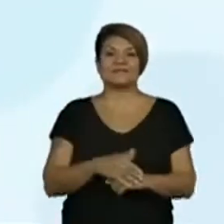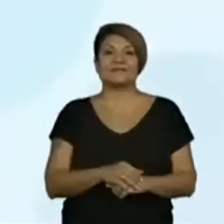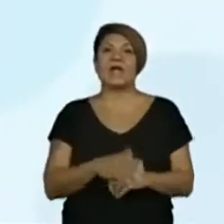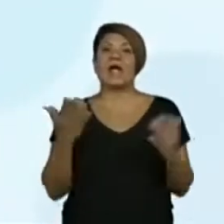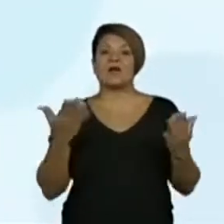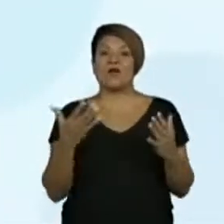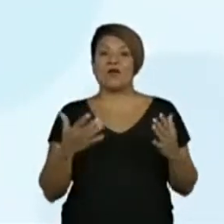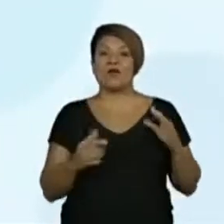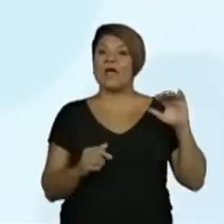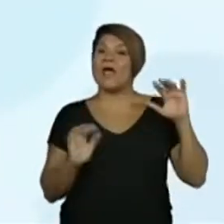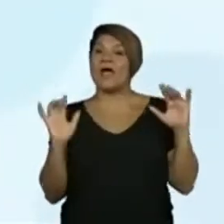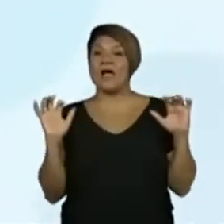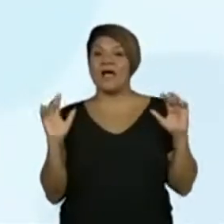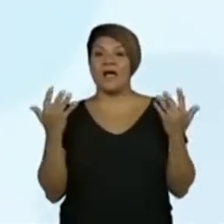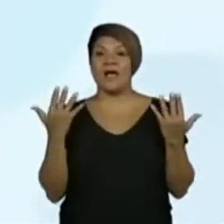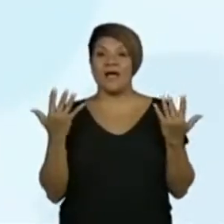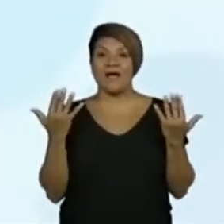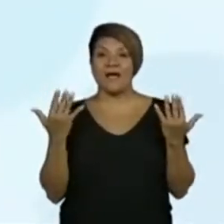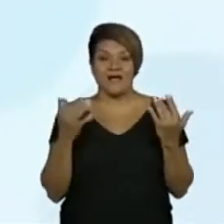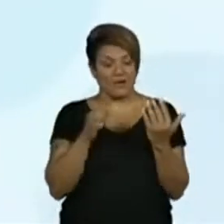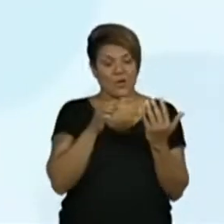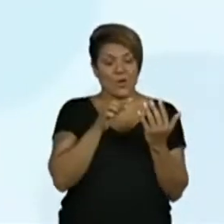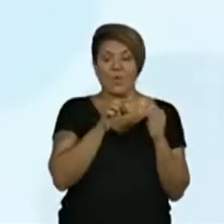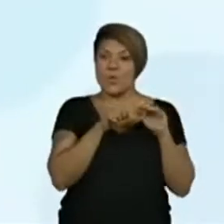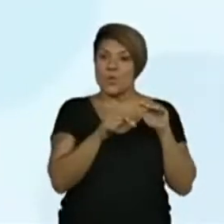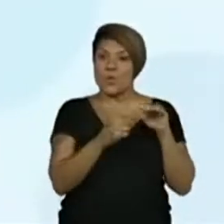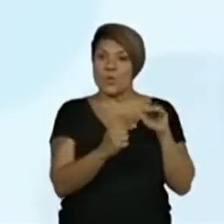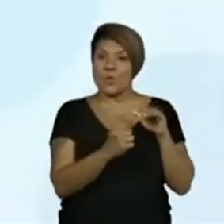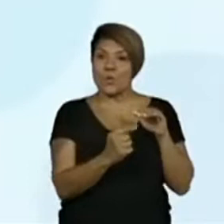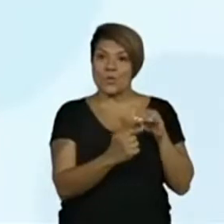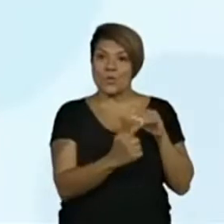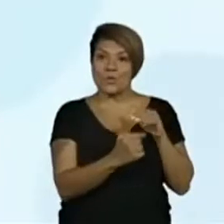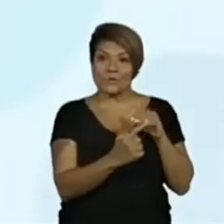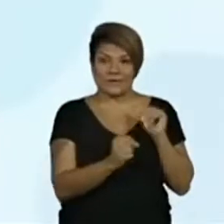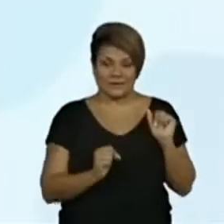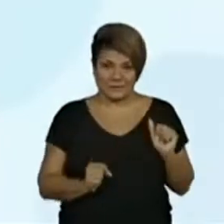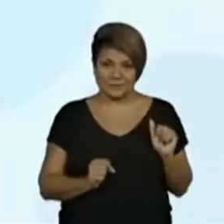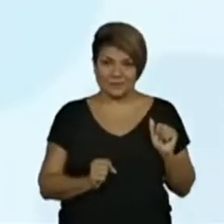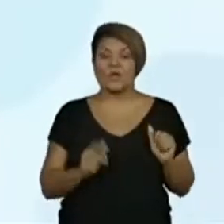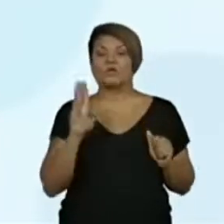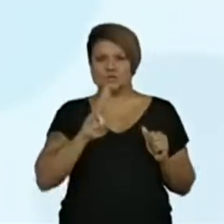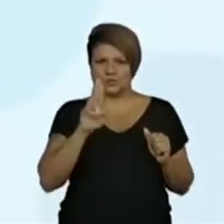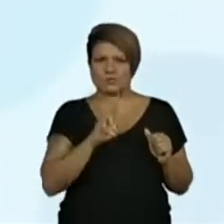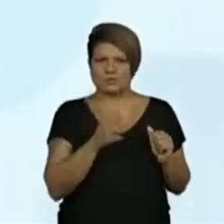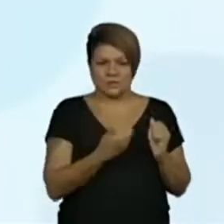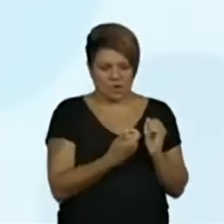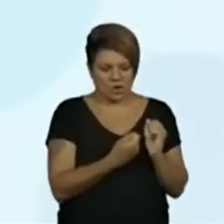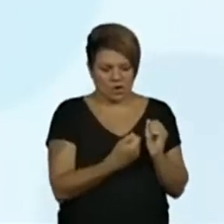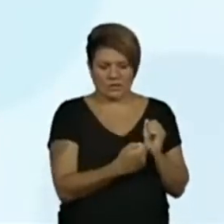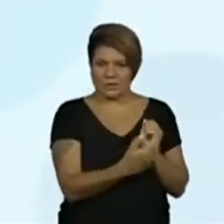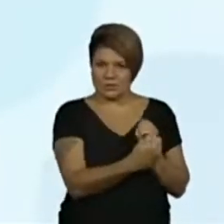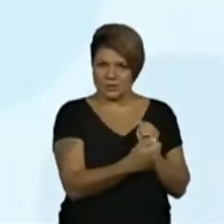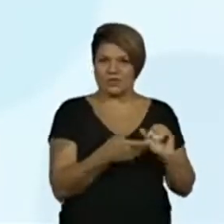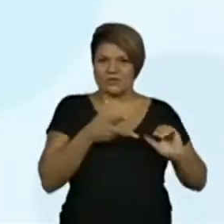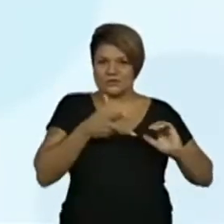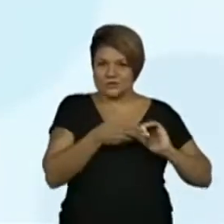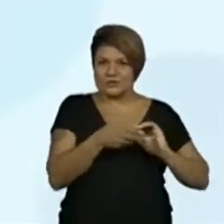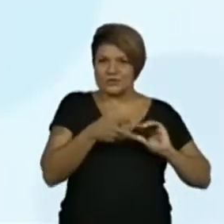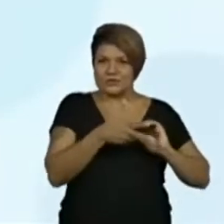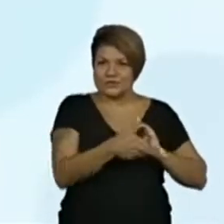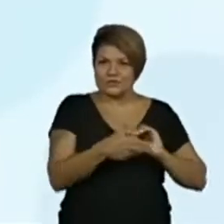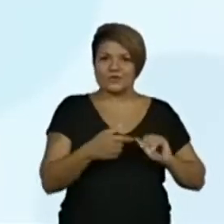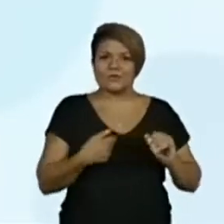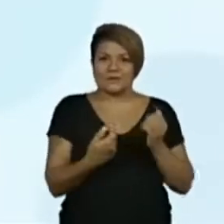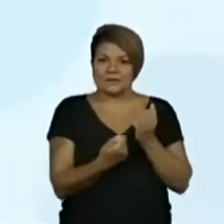nossa unha, nós Ah, para cuidar das nossas unhas, a gente usa tesoura? Sim. A gente usa cortador? Sim. A gente usa